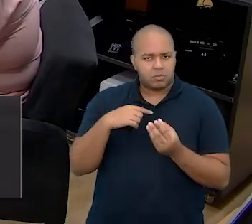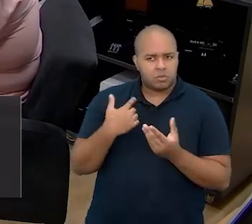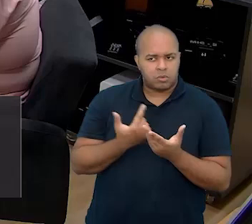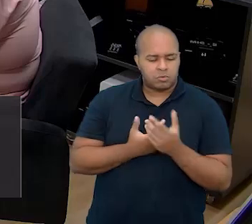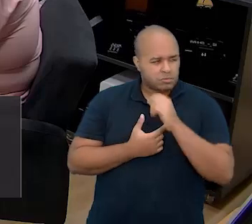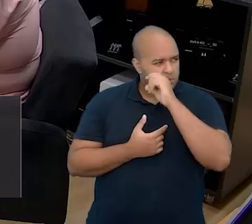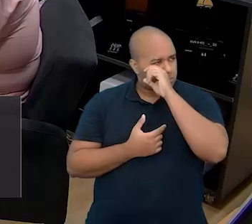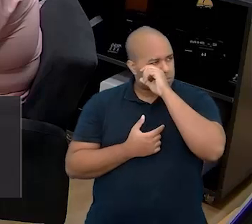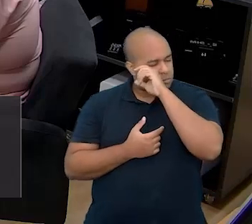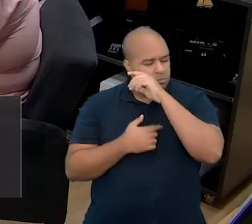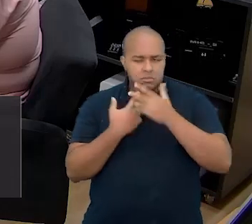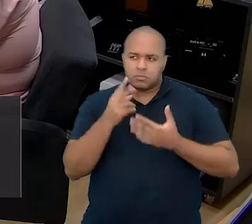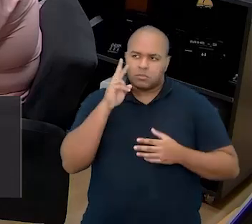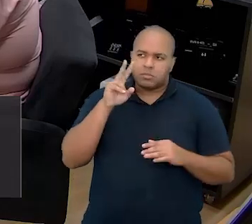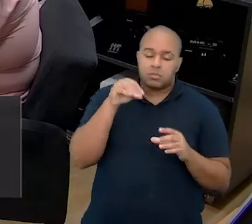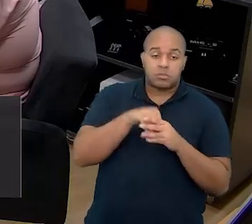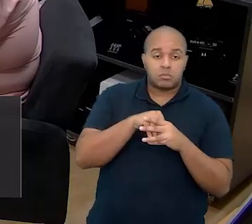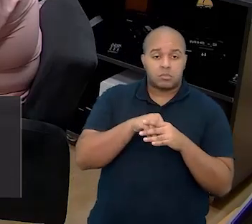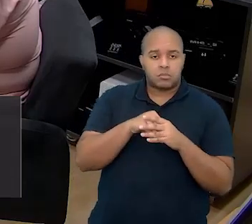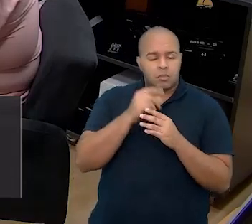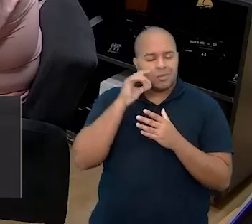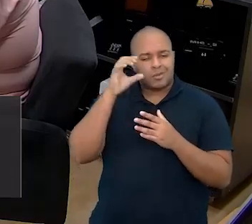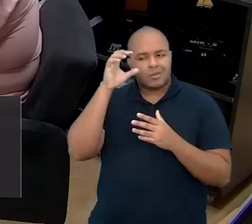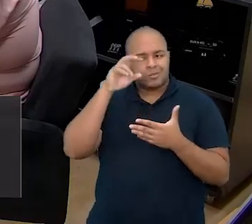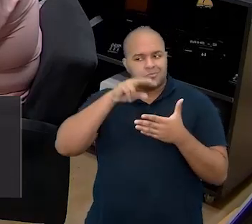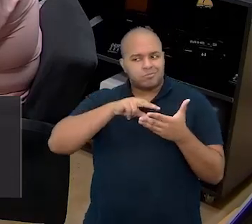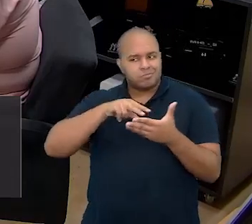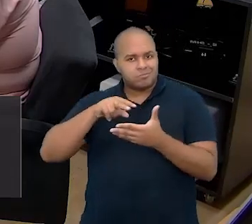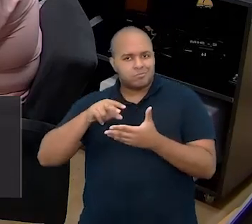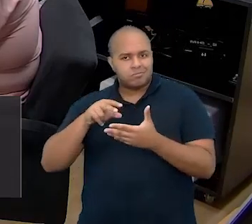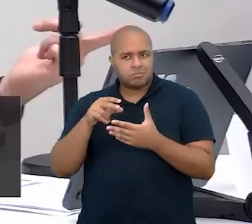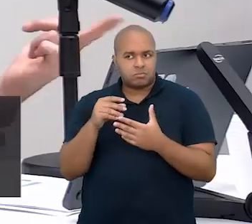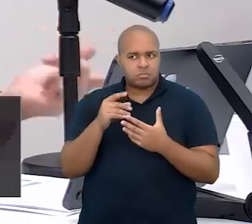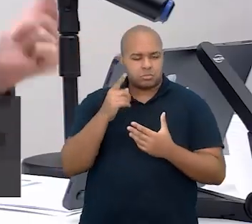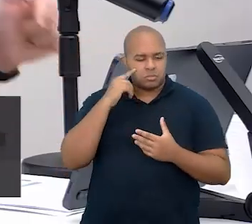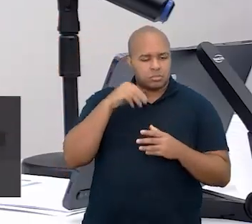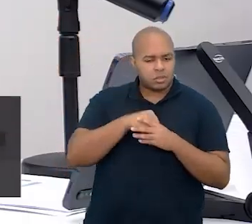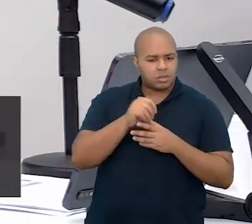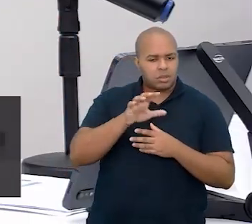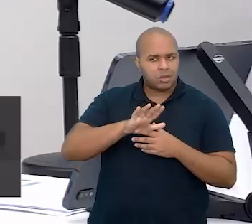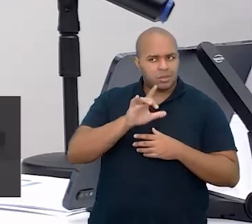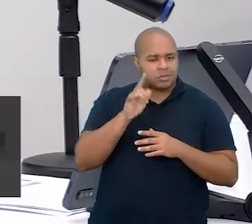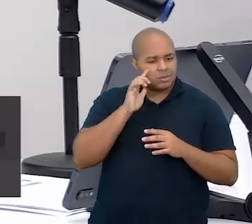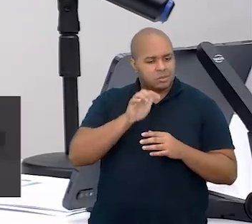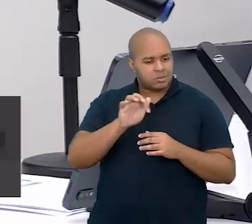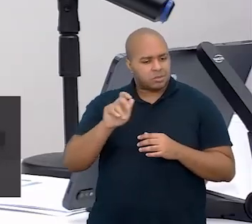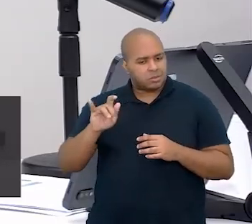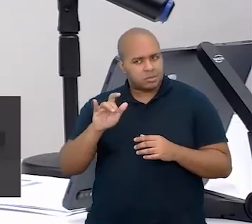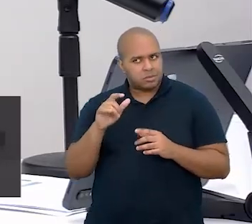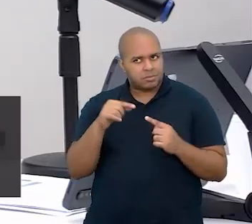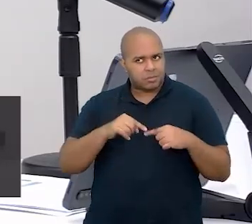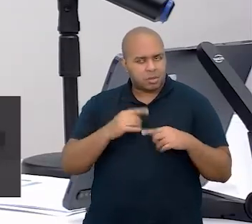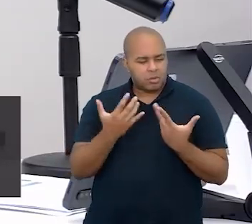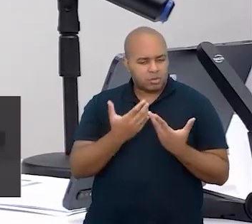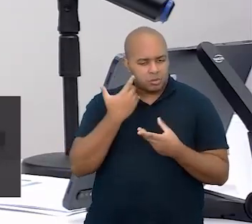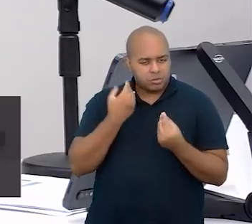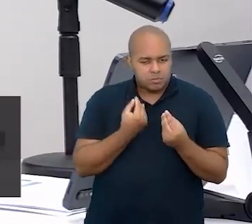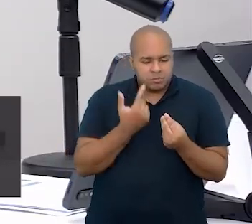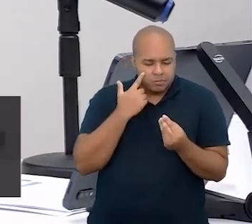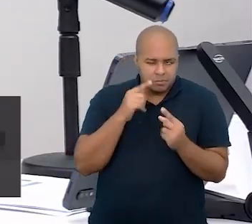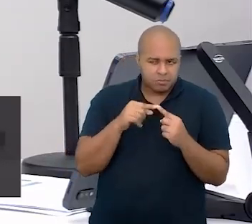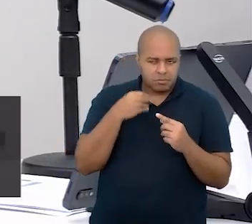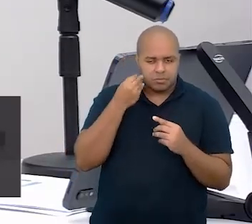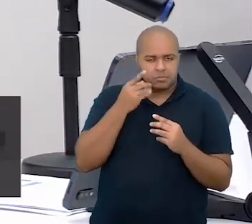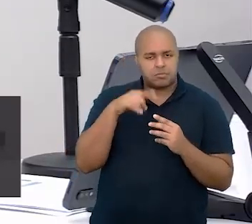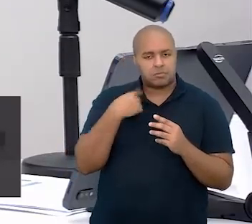olhar dentro da alfabetização. Esse olhar dentro da alfabetização que a gente exerce hoje está muito conectado com essas